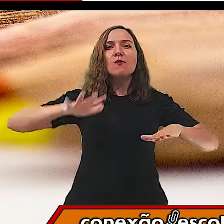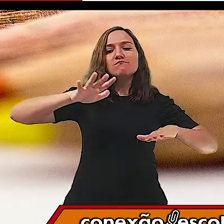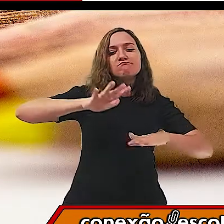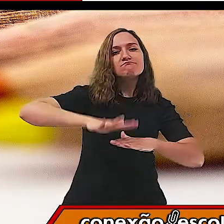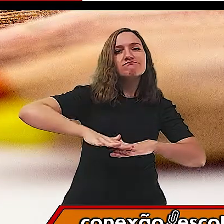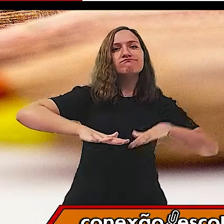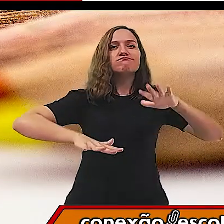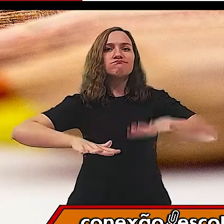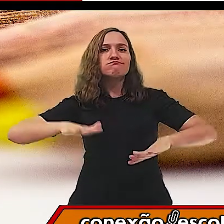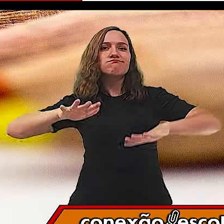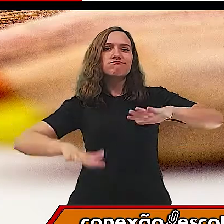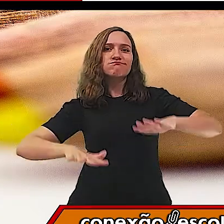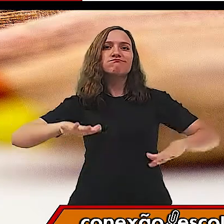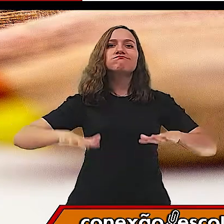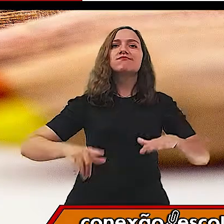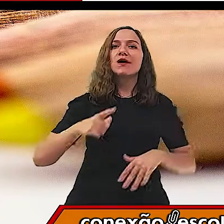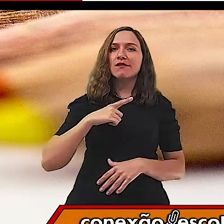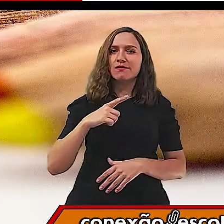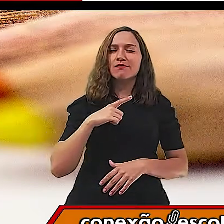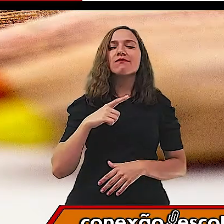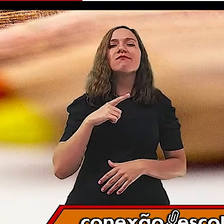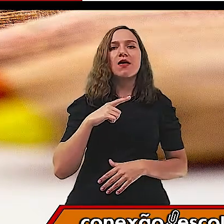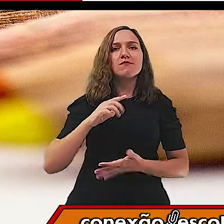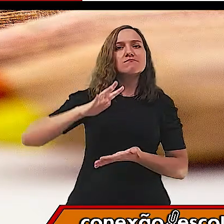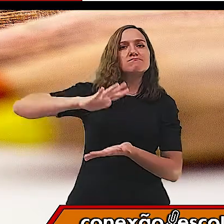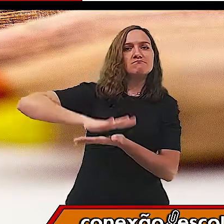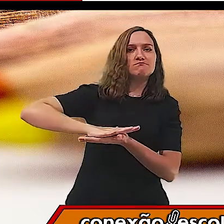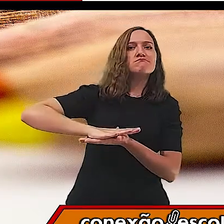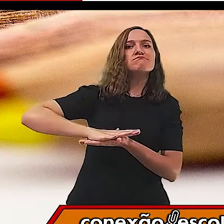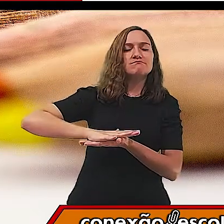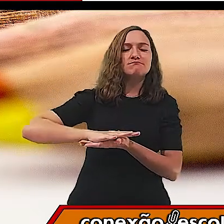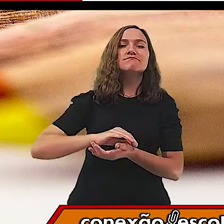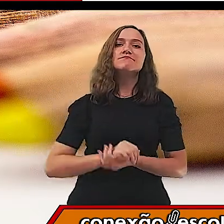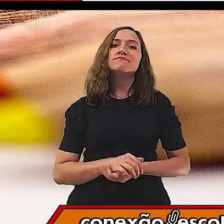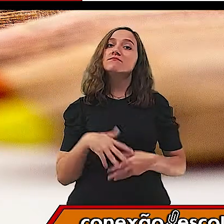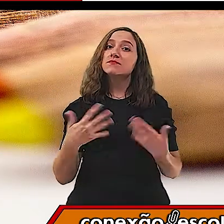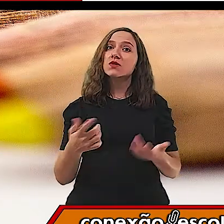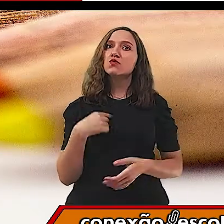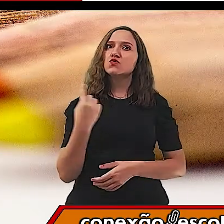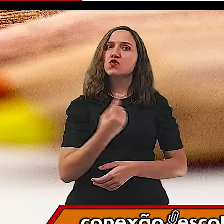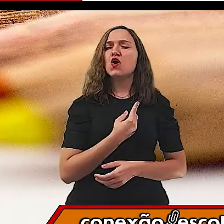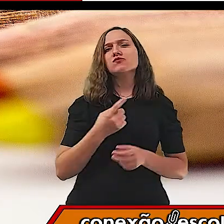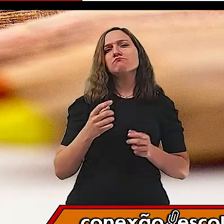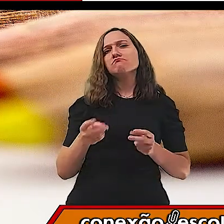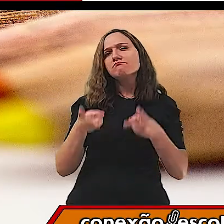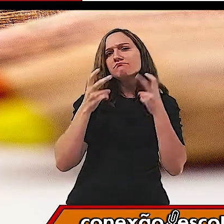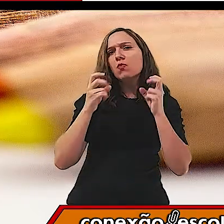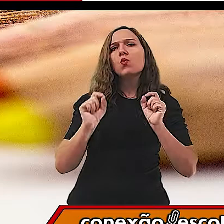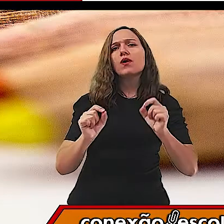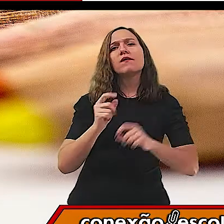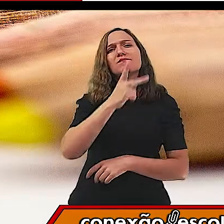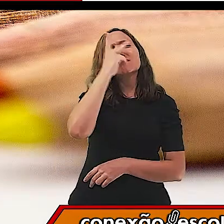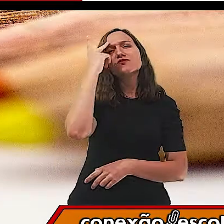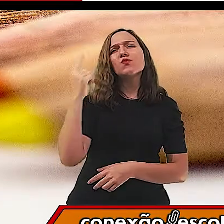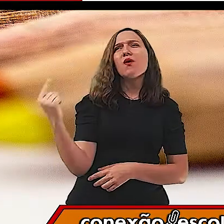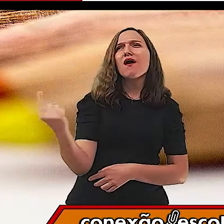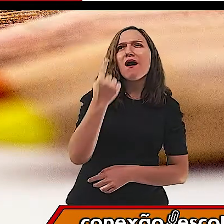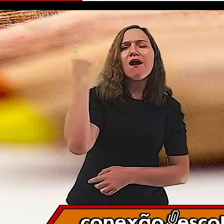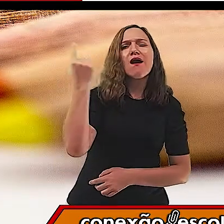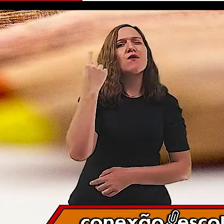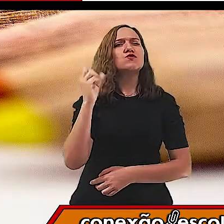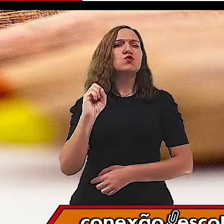de Isabela. Ah, então eu vou entender que pode ser grandão ou pequeno.